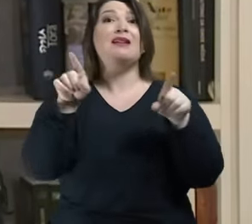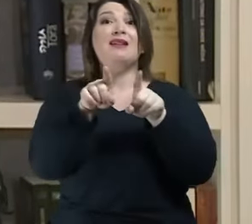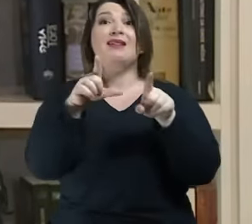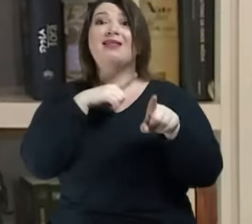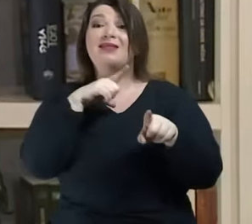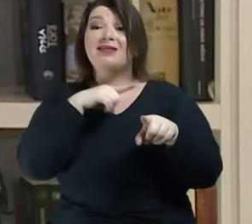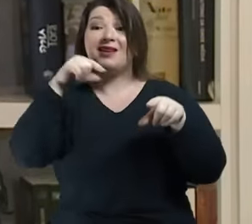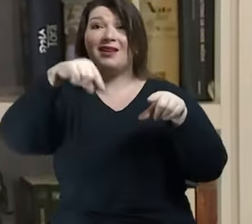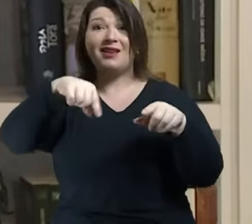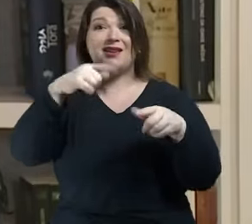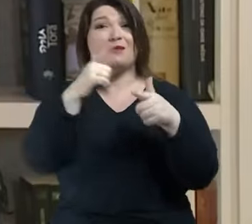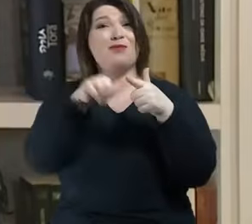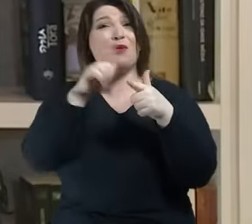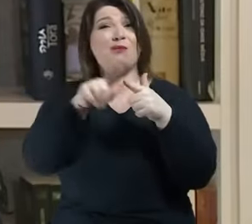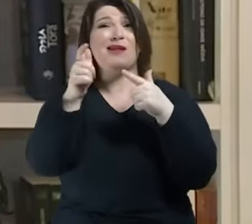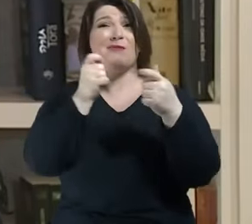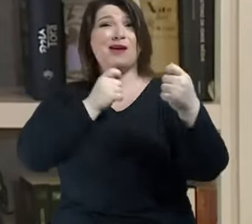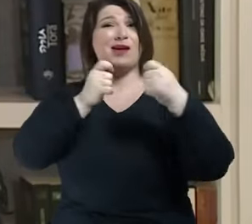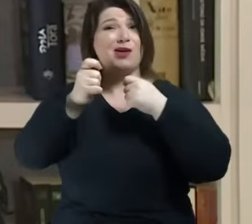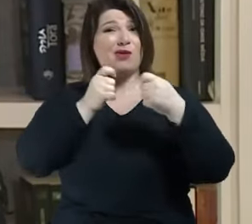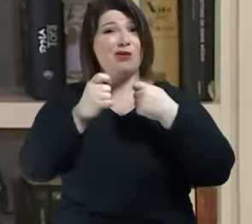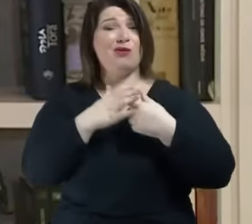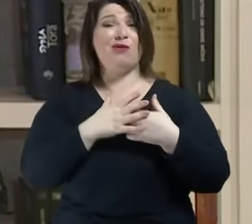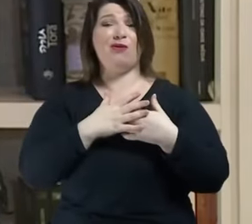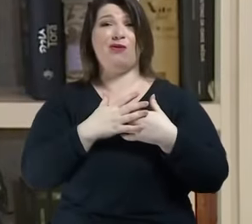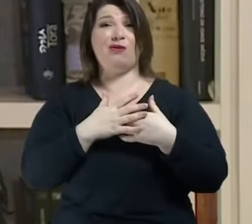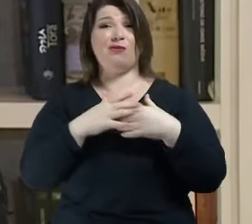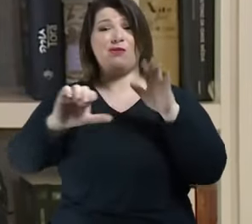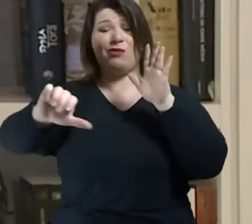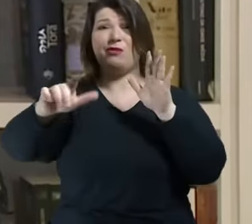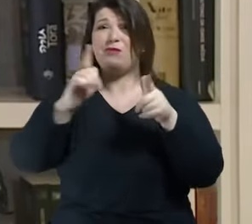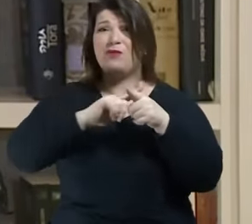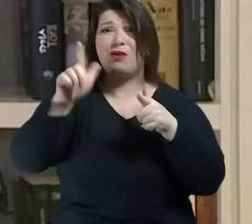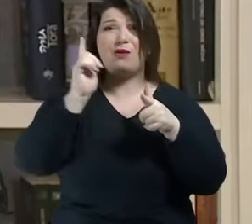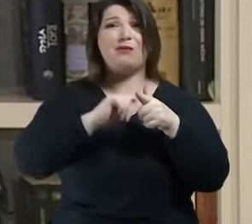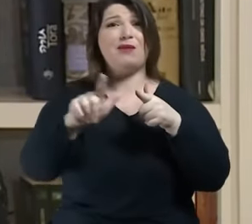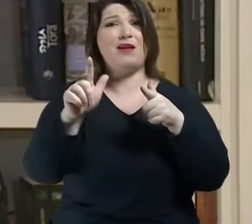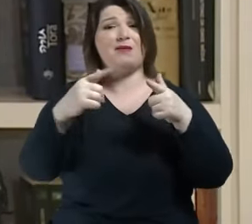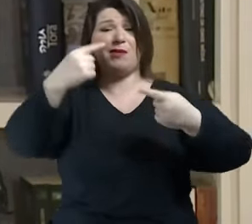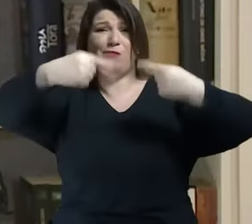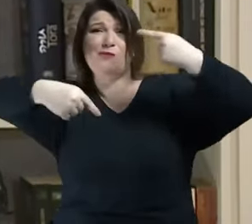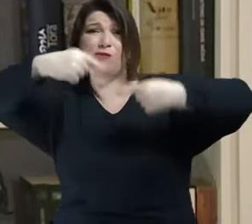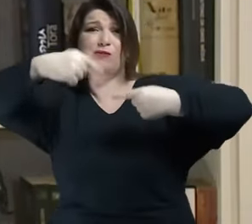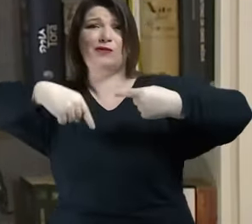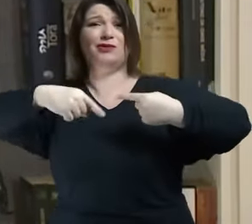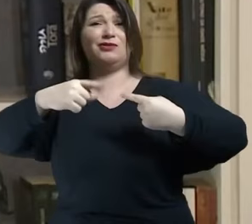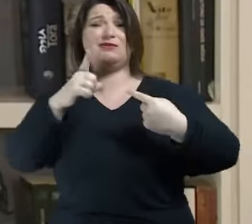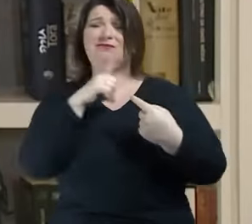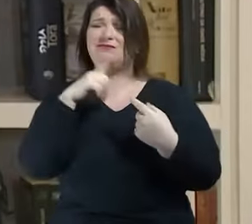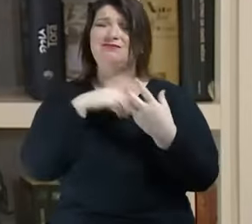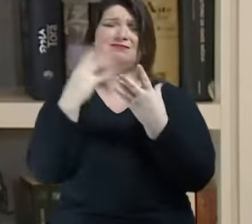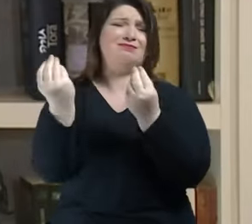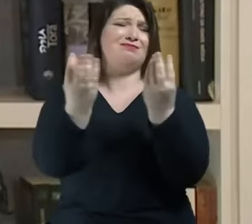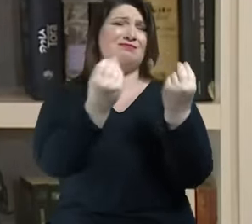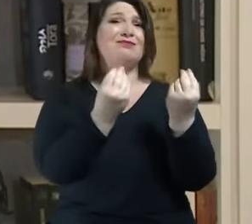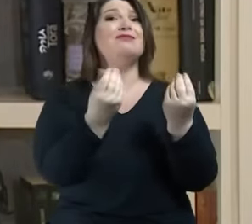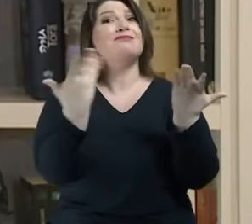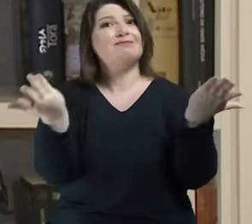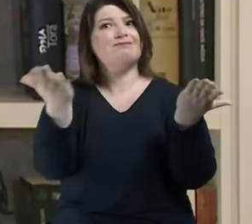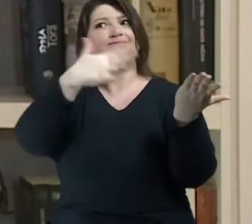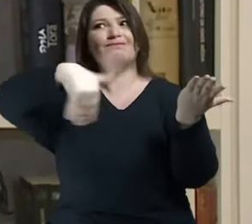mais do que nunca, nós, vocês, eu, todos, necessitamos da reflexão. E a